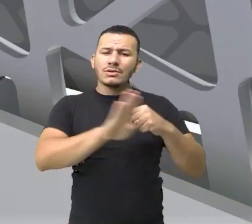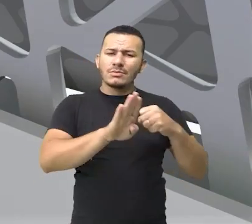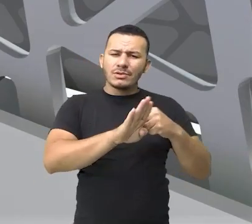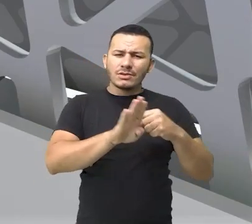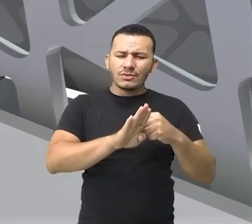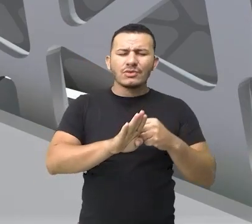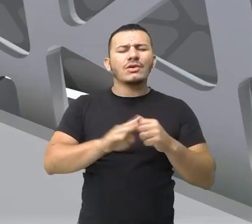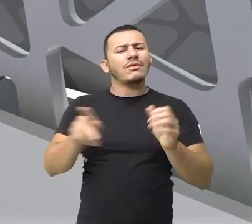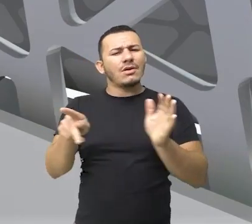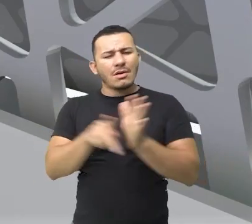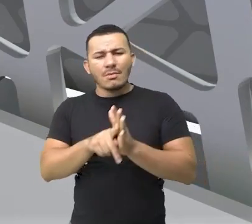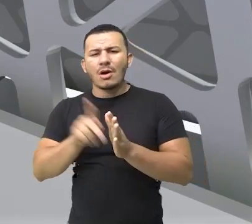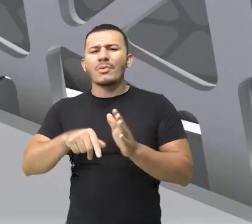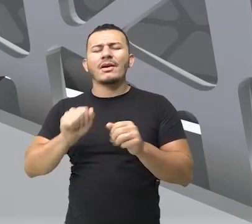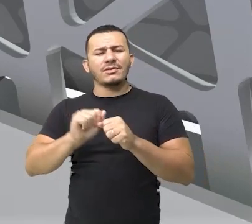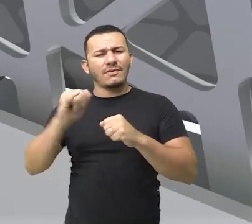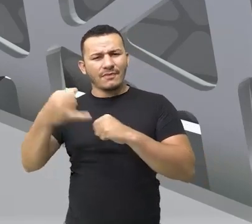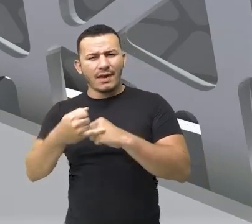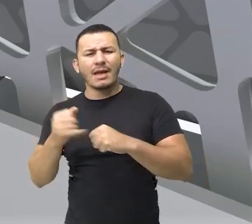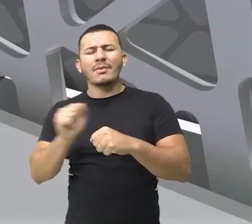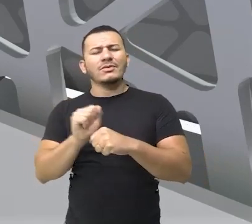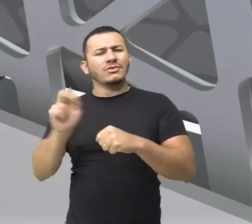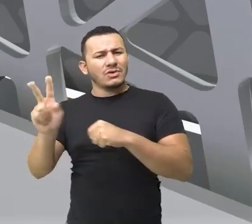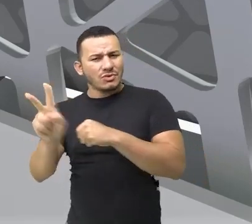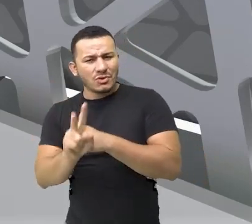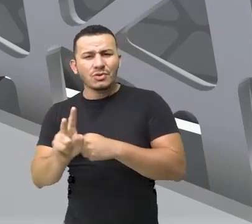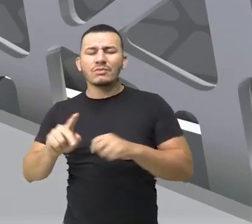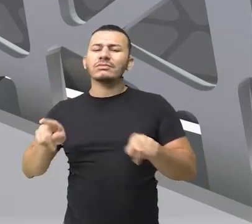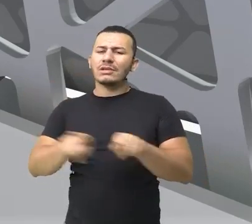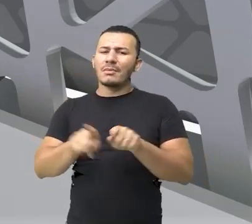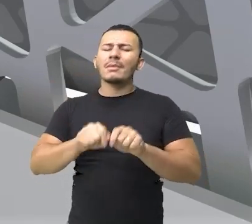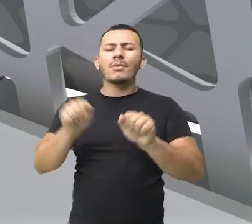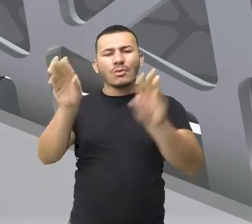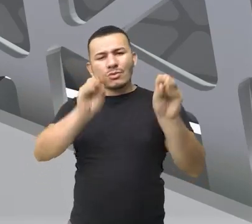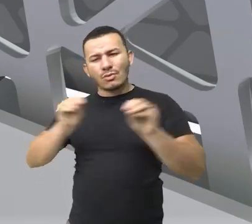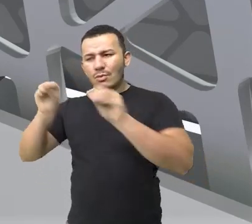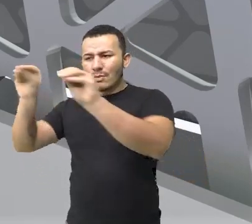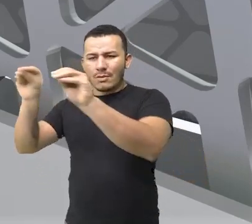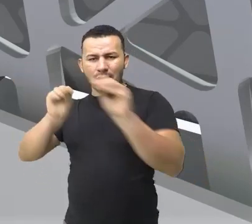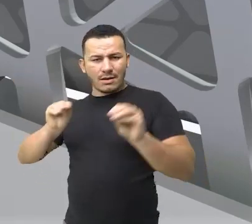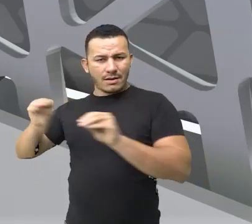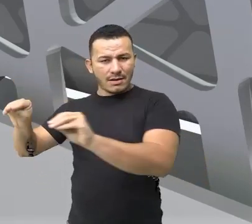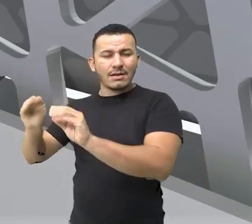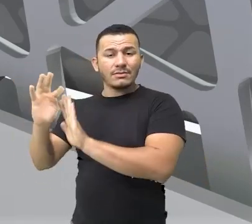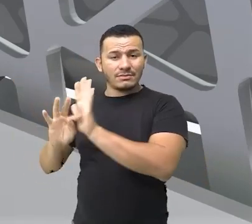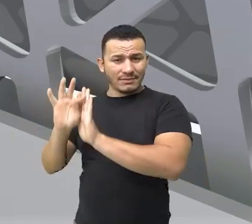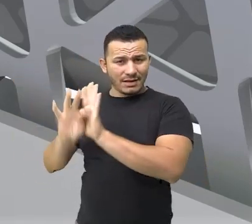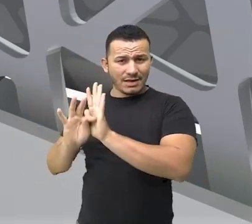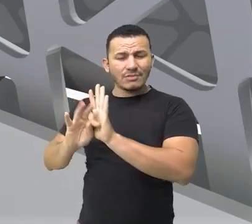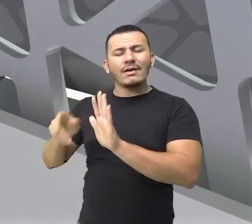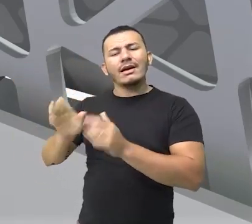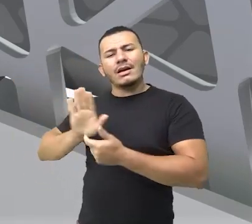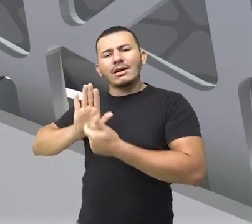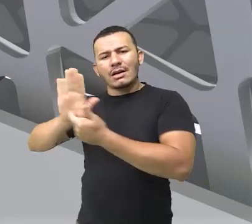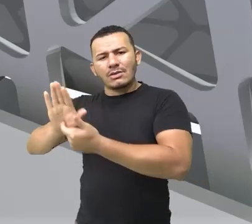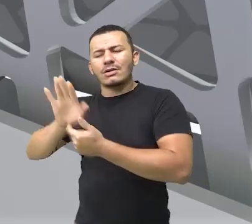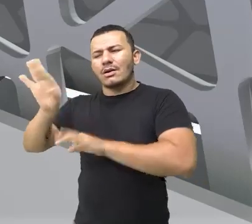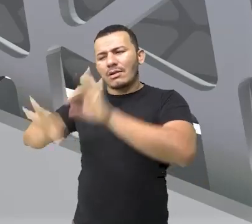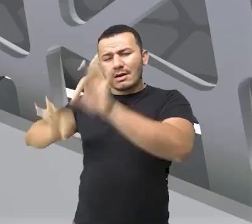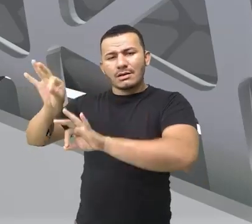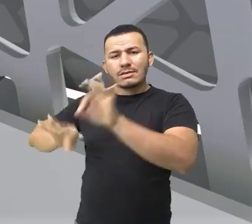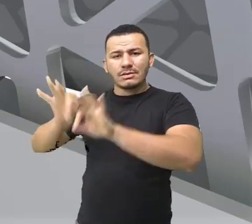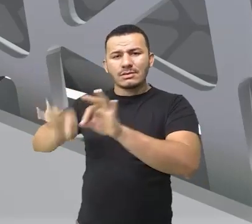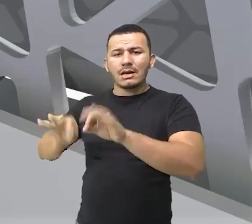adjetivos, advérbios, certo? Podem ser trazidos para um texto descritivo e vão ajudar a gente a construir